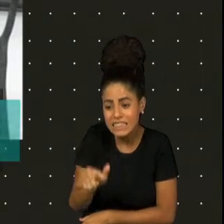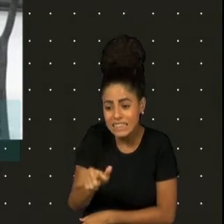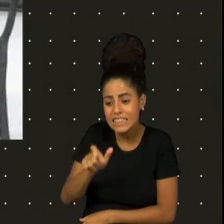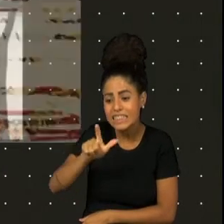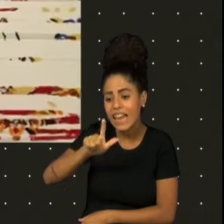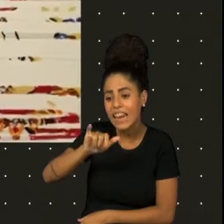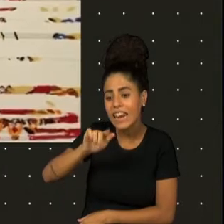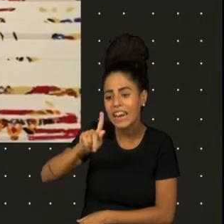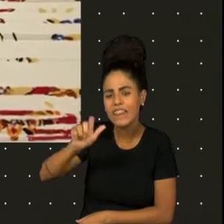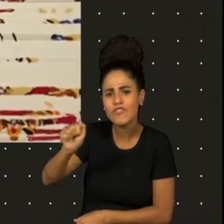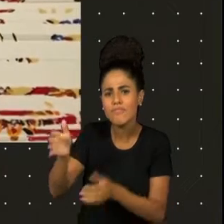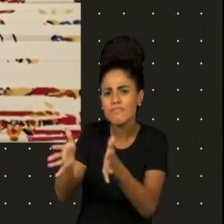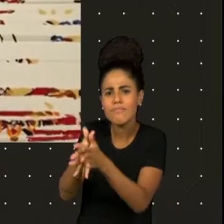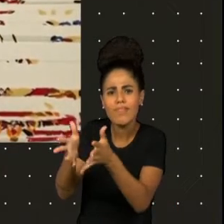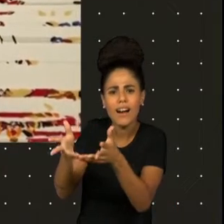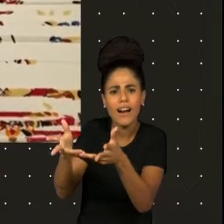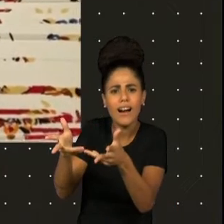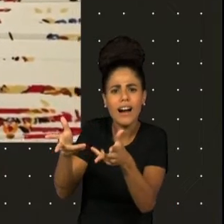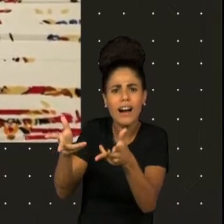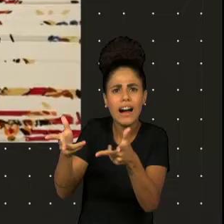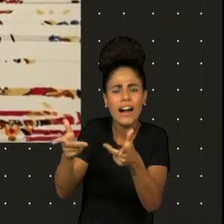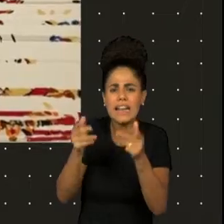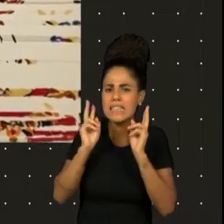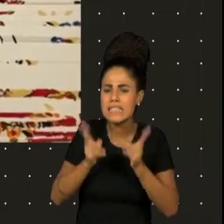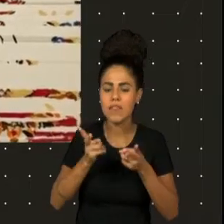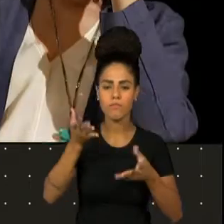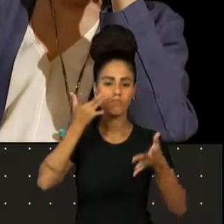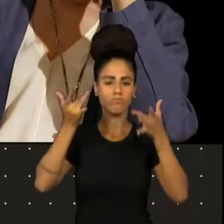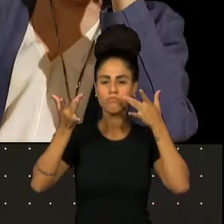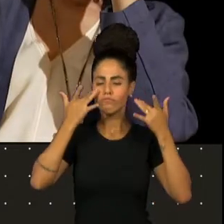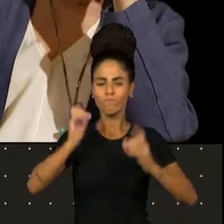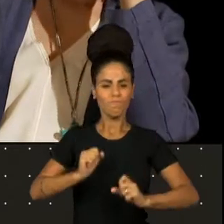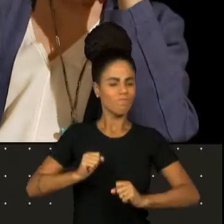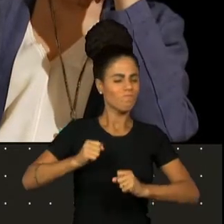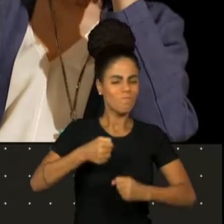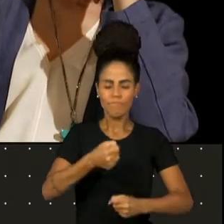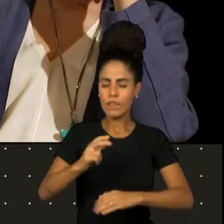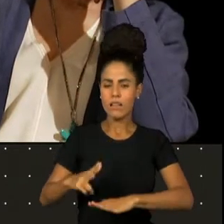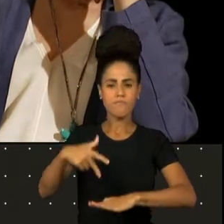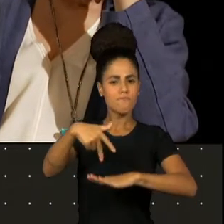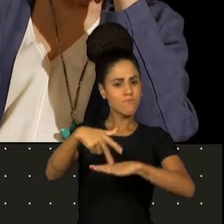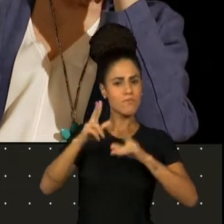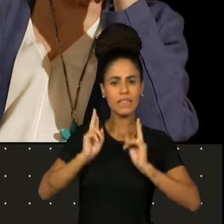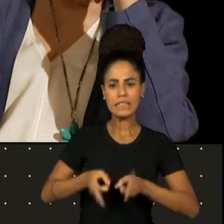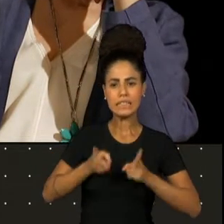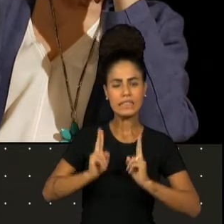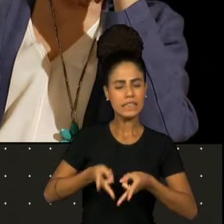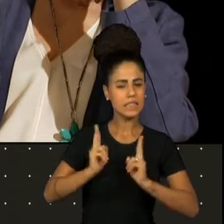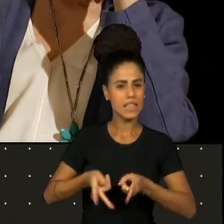Lígia. Porque, além de ter o sangue azul de teatro, o sangue aristocrático da nossa